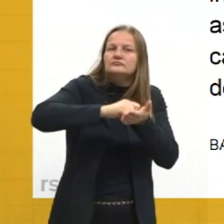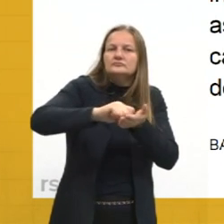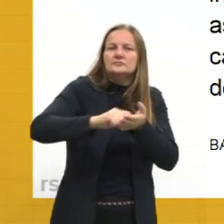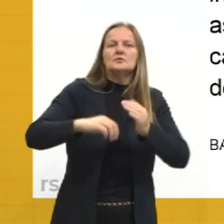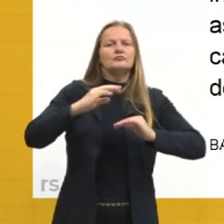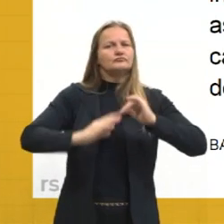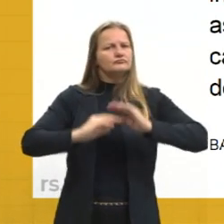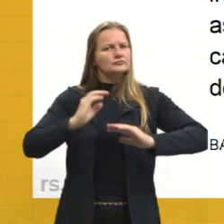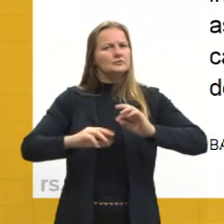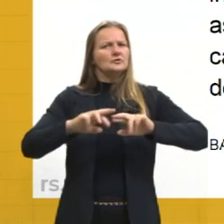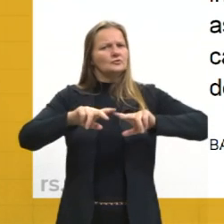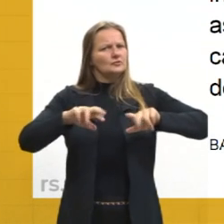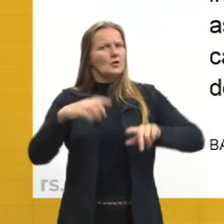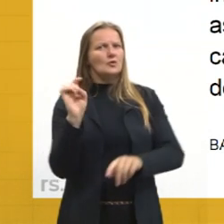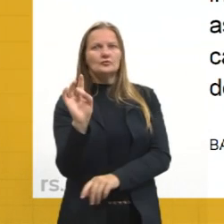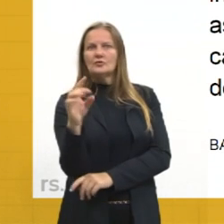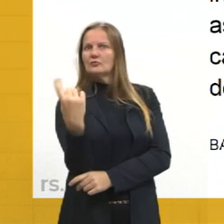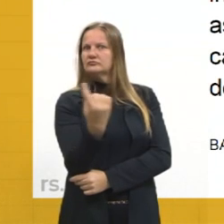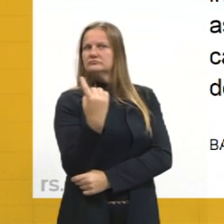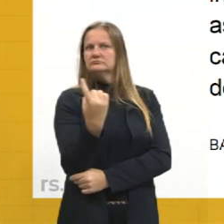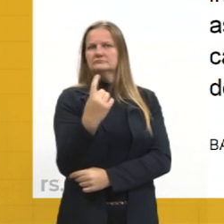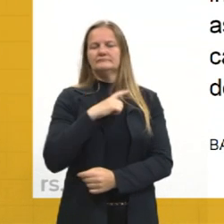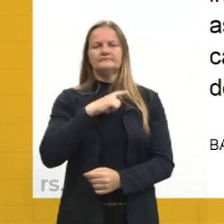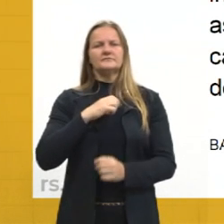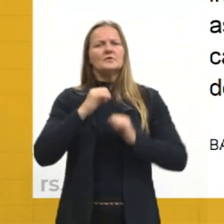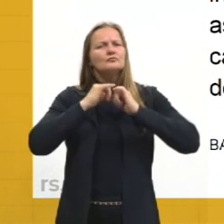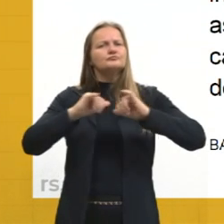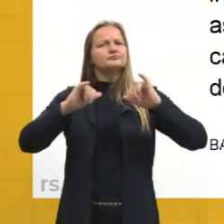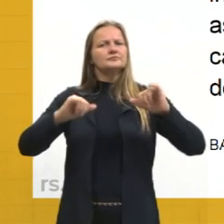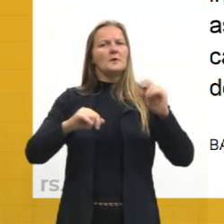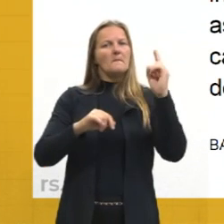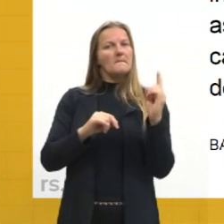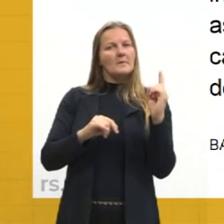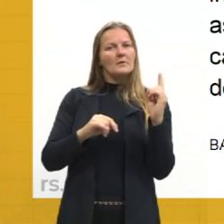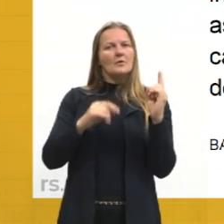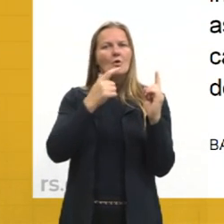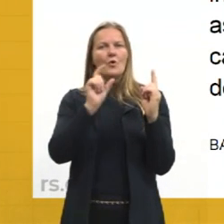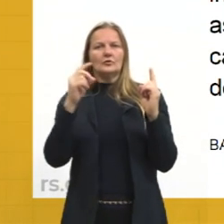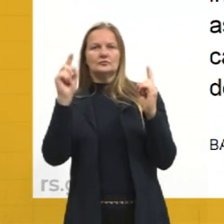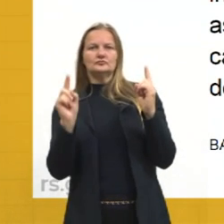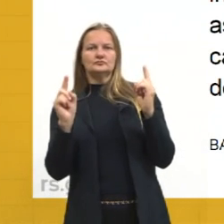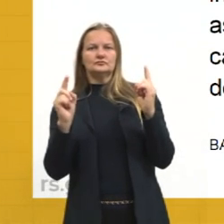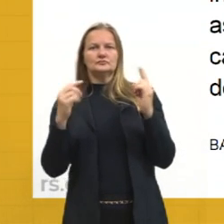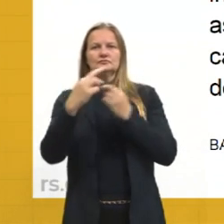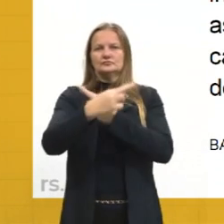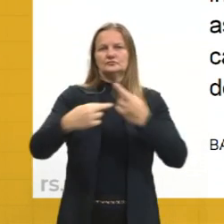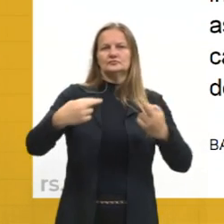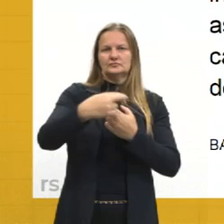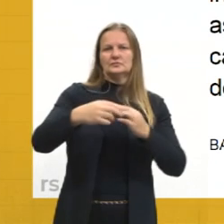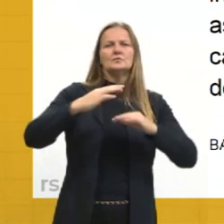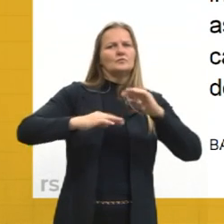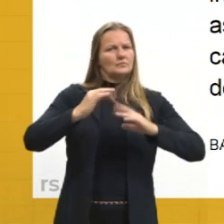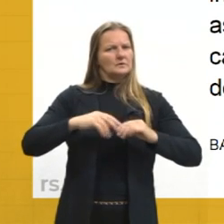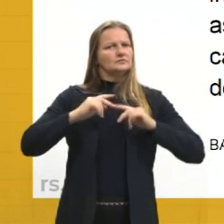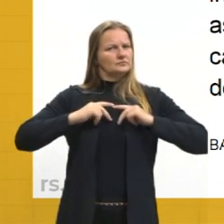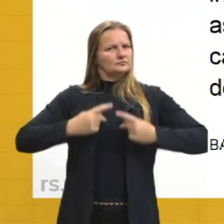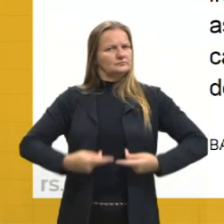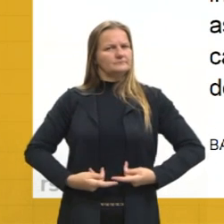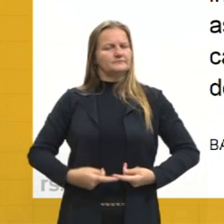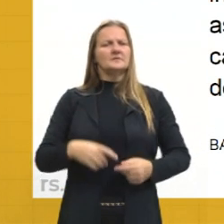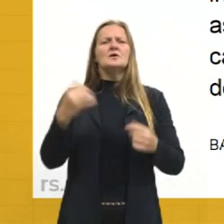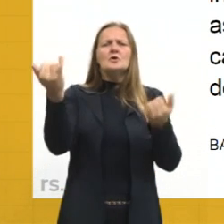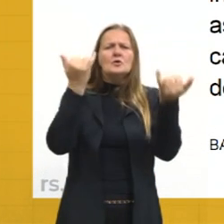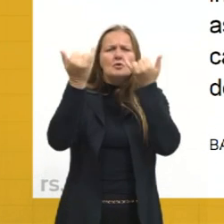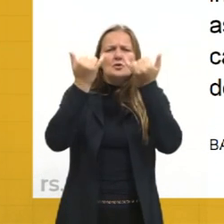concretos e únicos, que emanam dos integrantes de uma ou de outra esfera da atividade humana. O